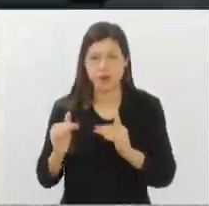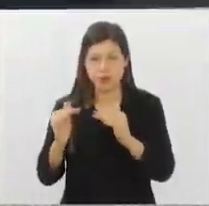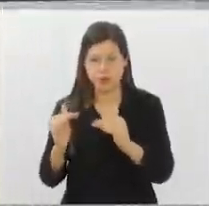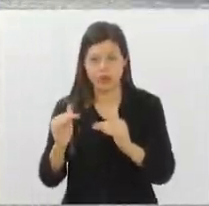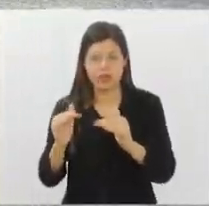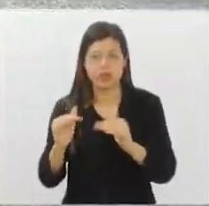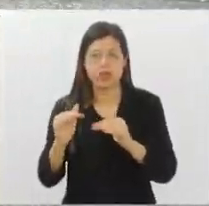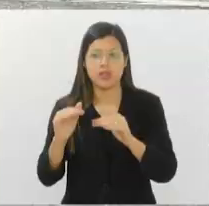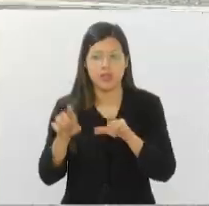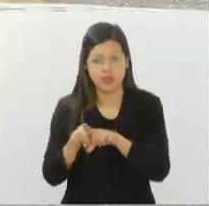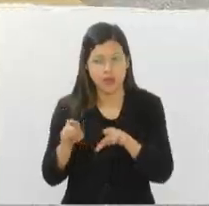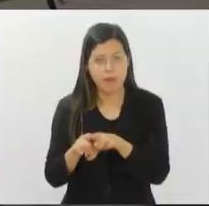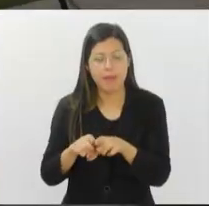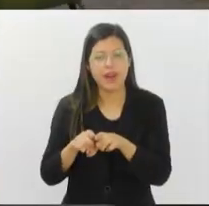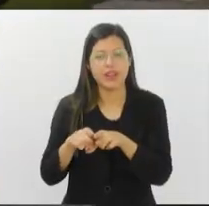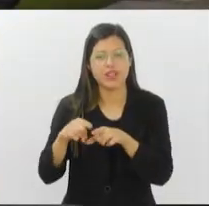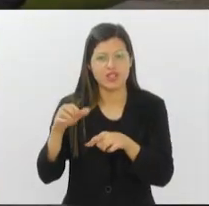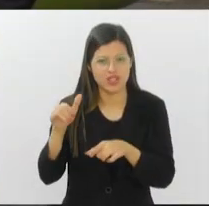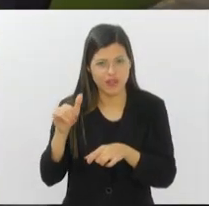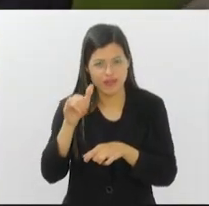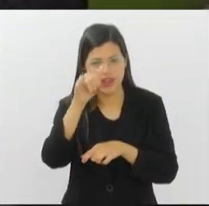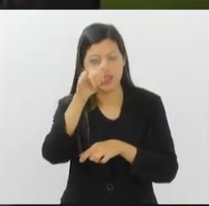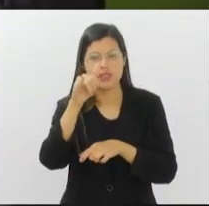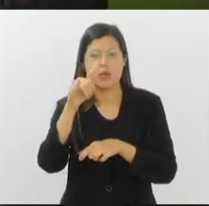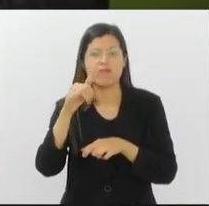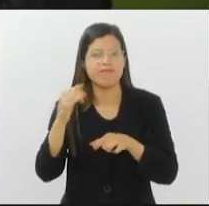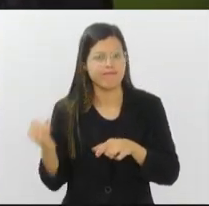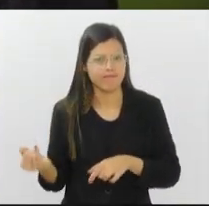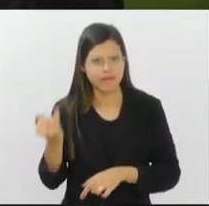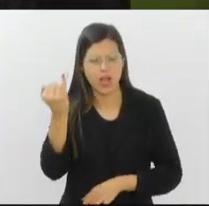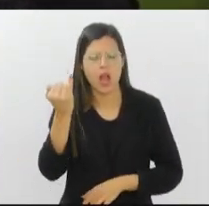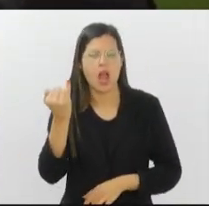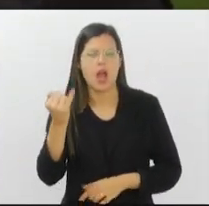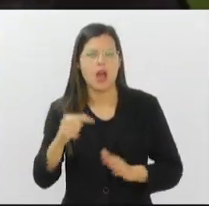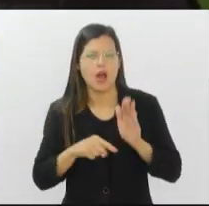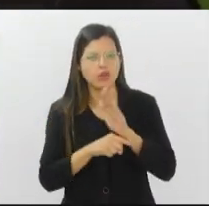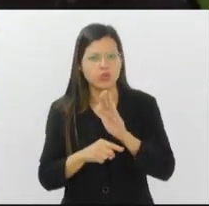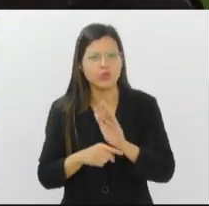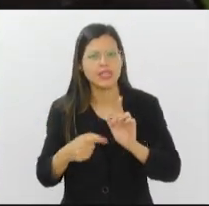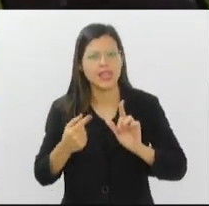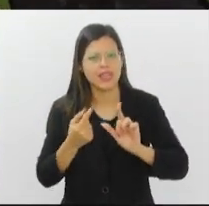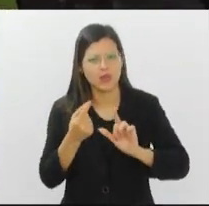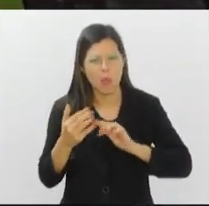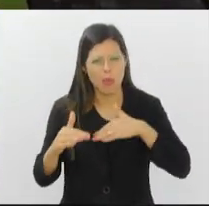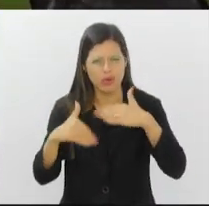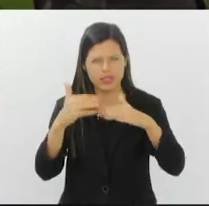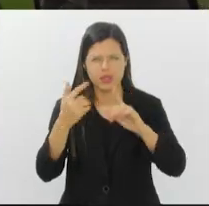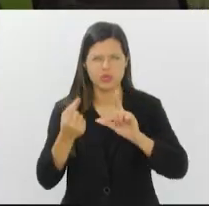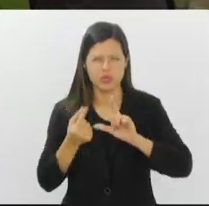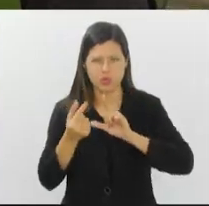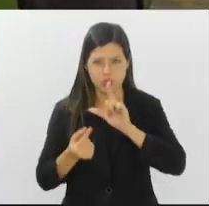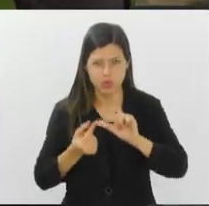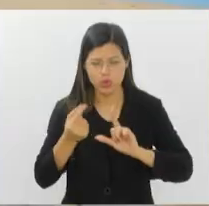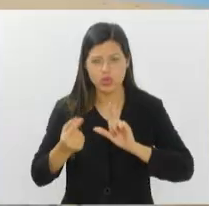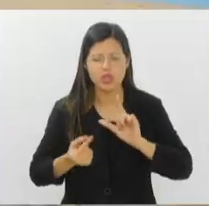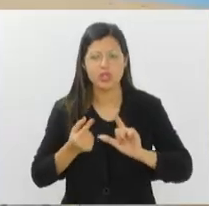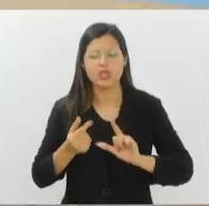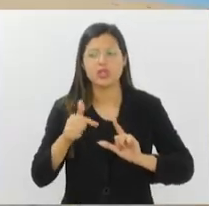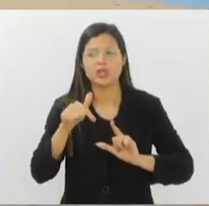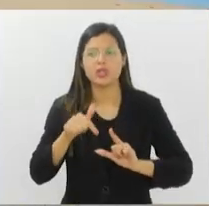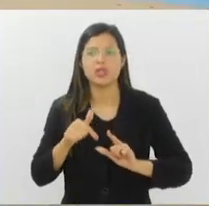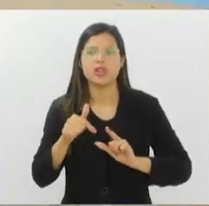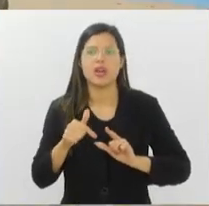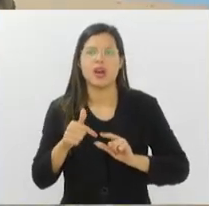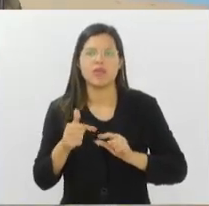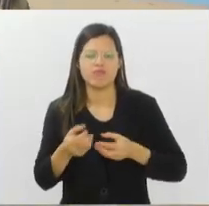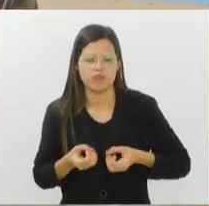Aéreas, que é bastante importante, que ajuda muito na logística da atividade de doação e transplante, porque